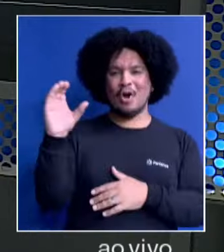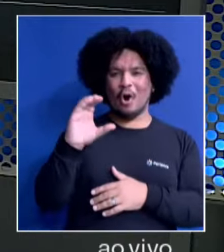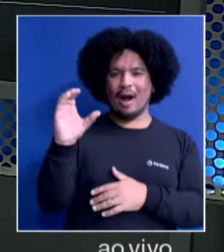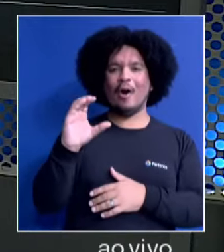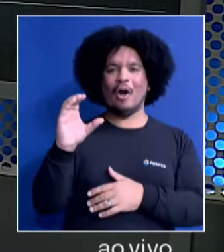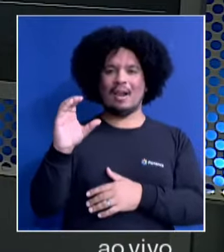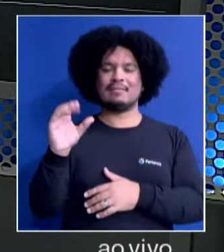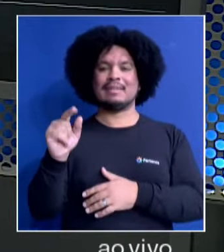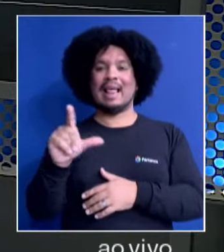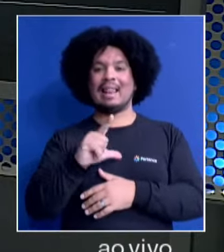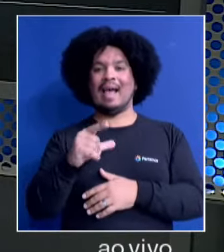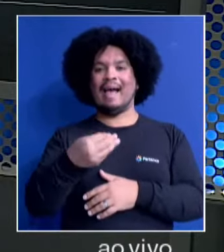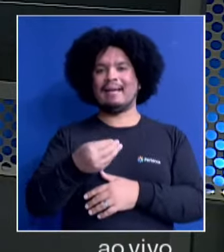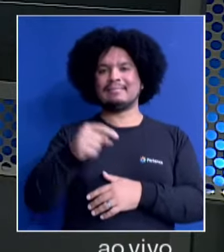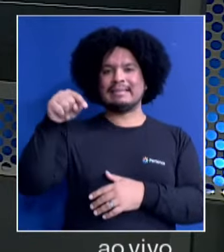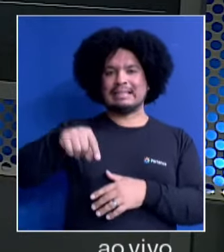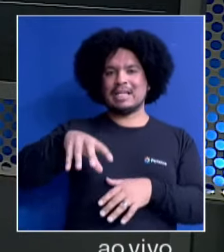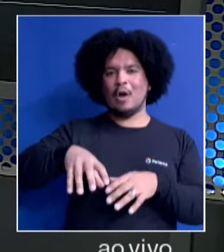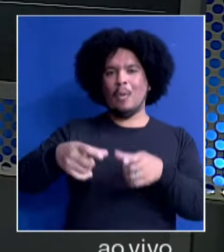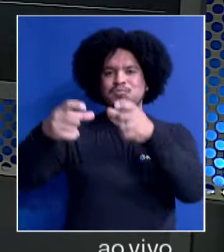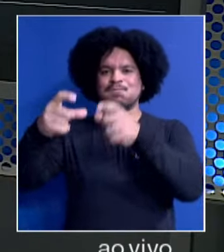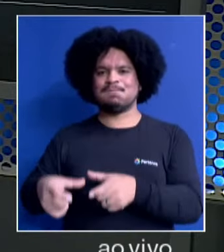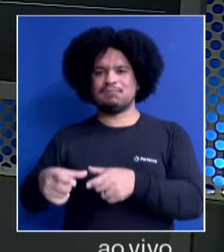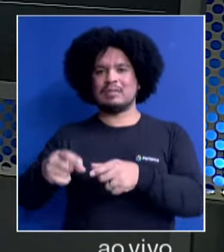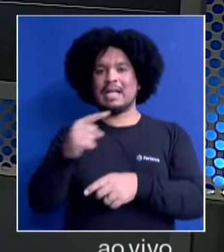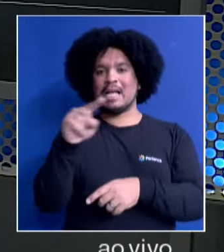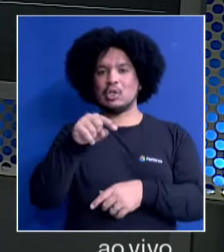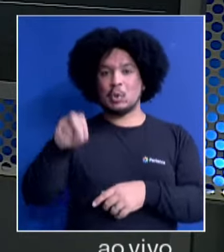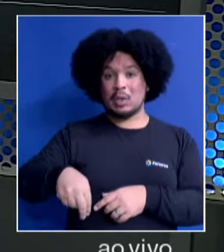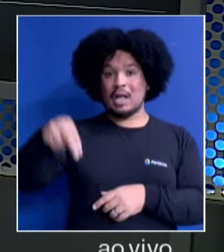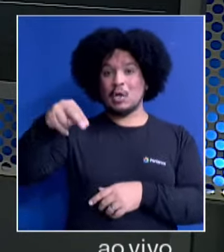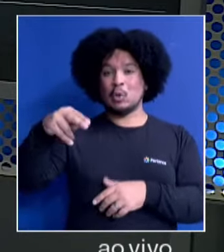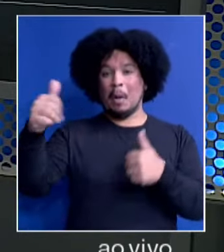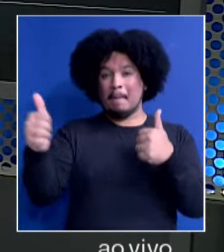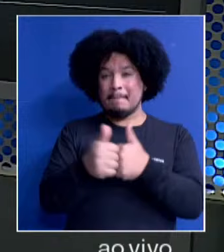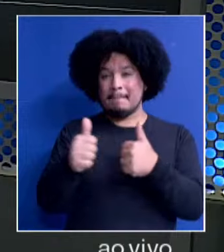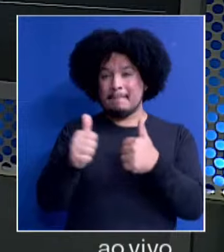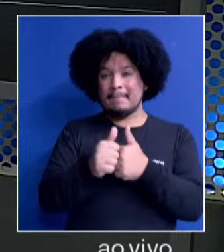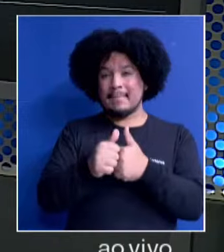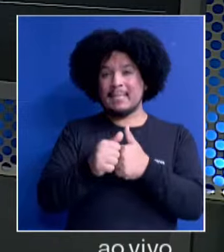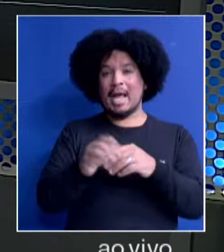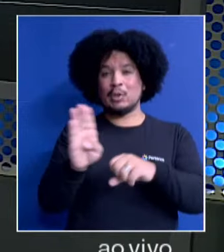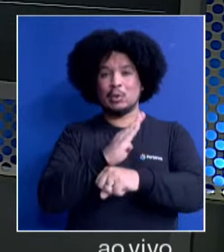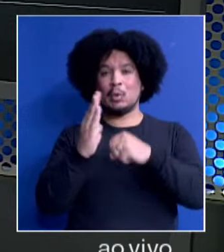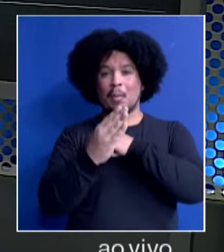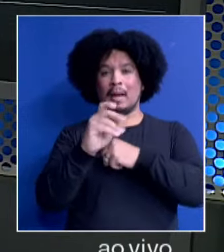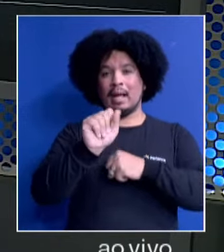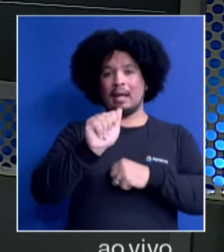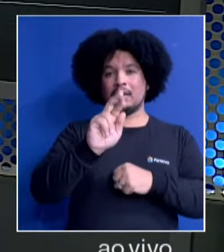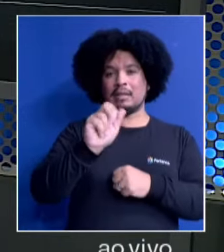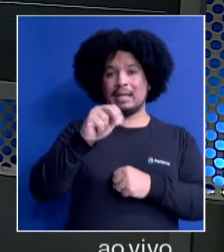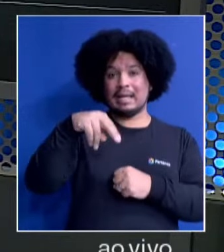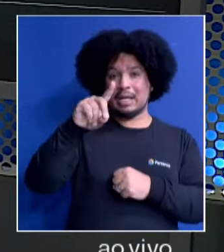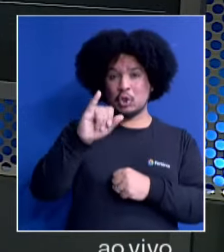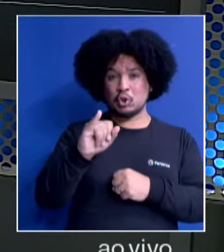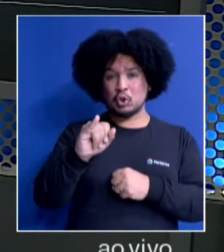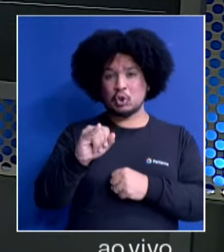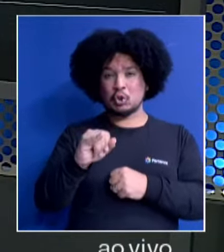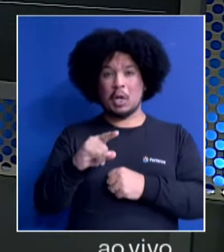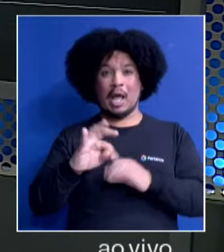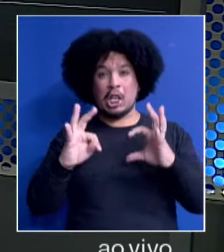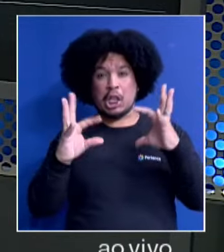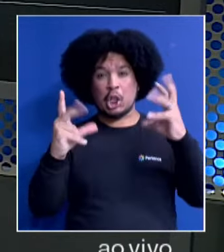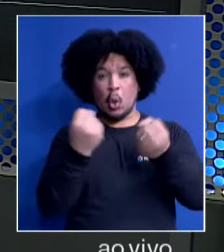na zona norte aqui de Porto Alegre, junto à Freeway, naquela região do Sarandia. Impressionante, toda a fábrica